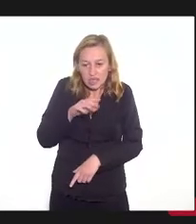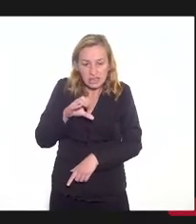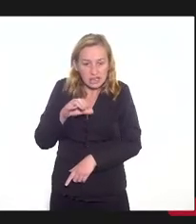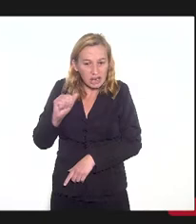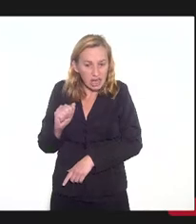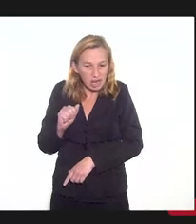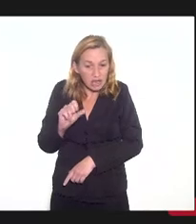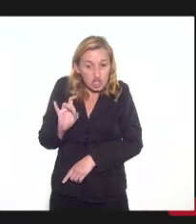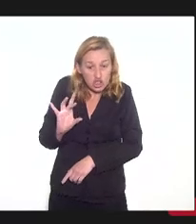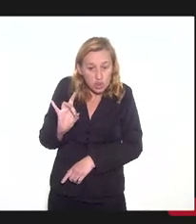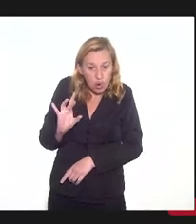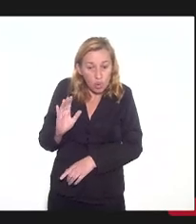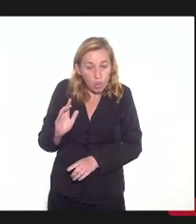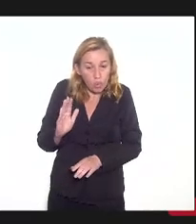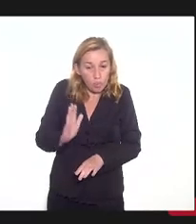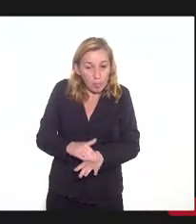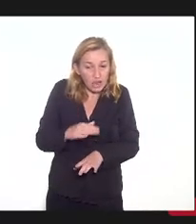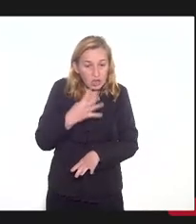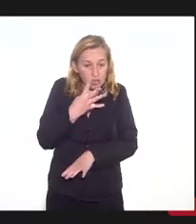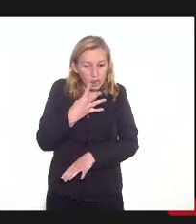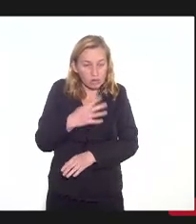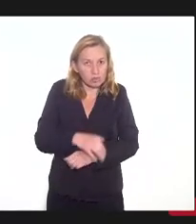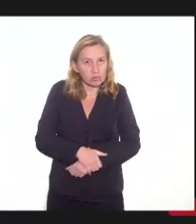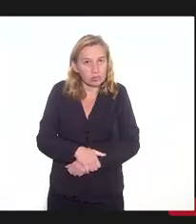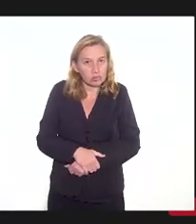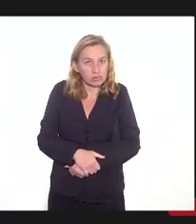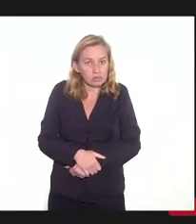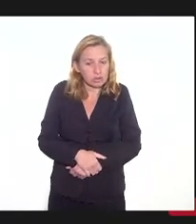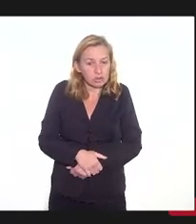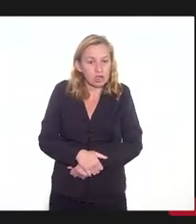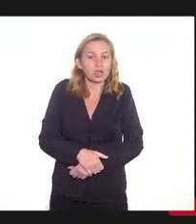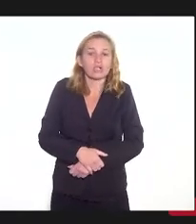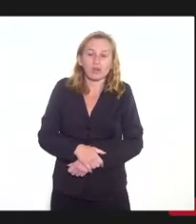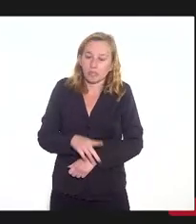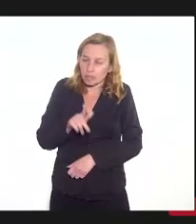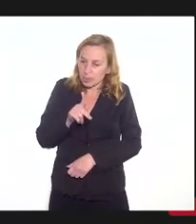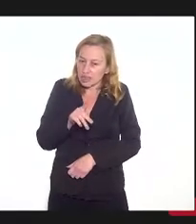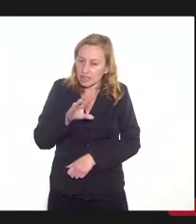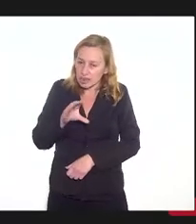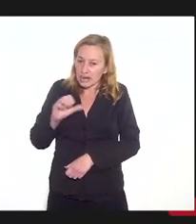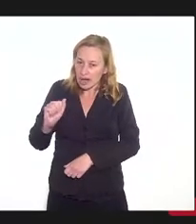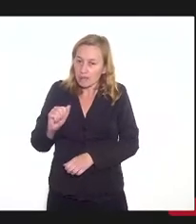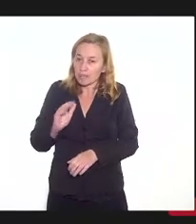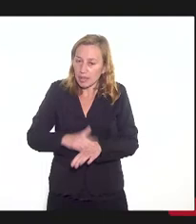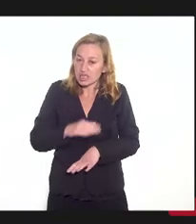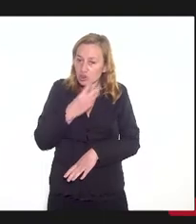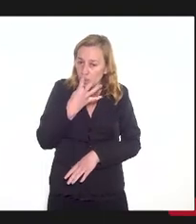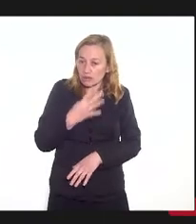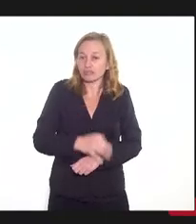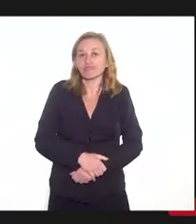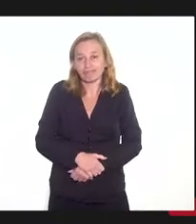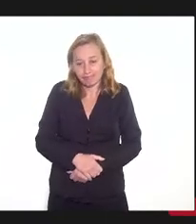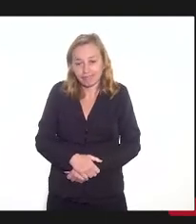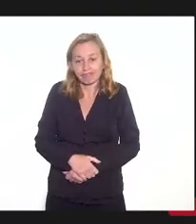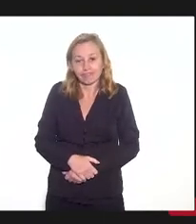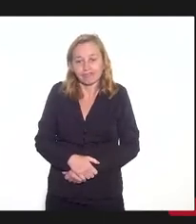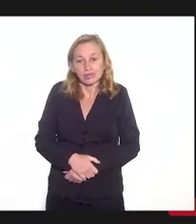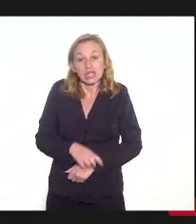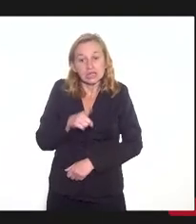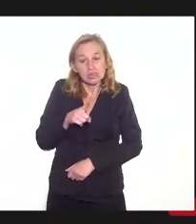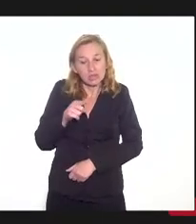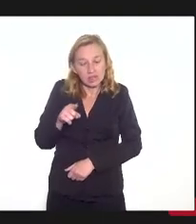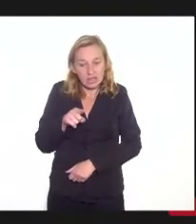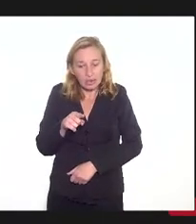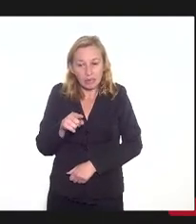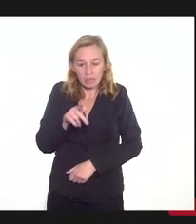só é o IPCA mais 4. IPCA mais 4. IPCA mais 4. Se você pegar